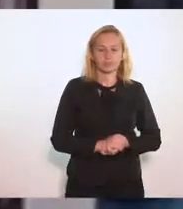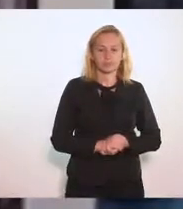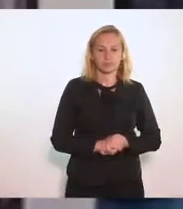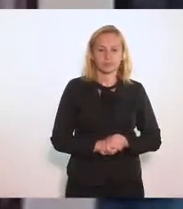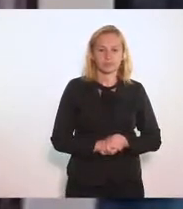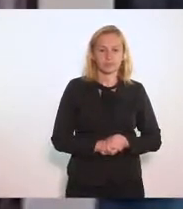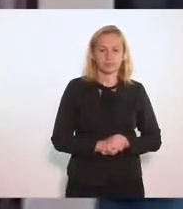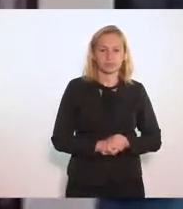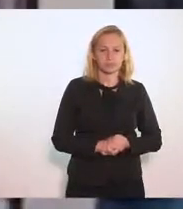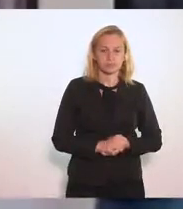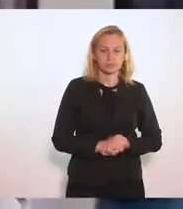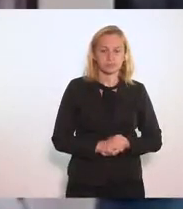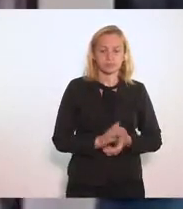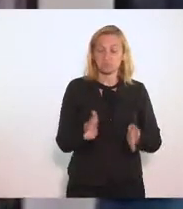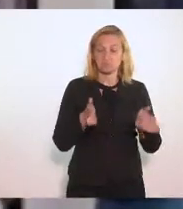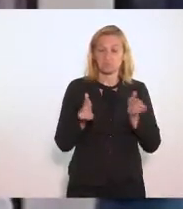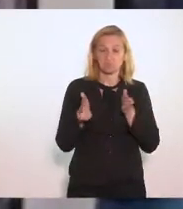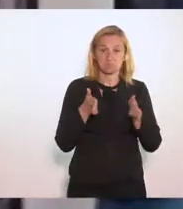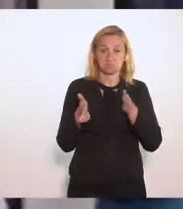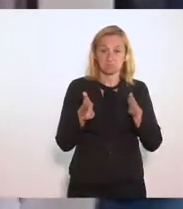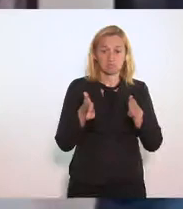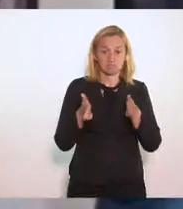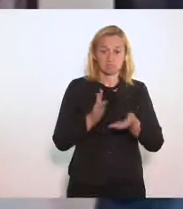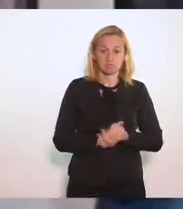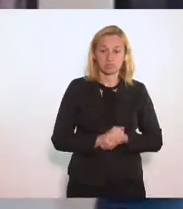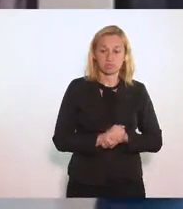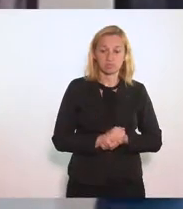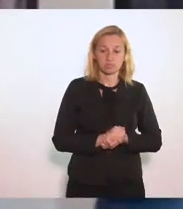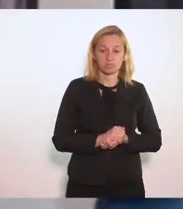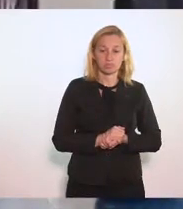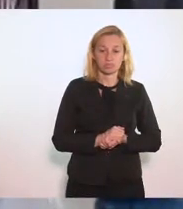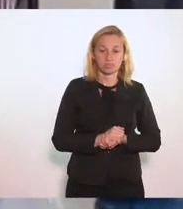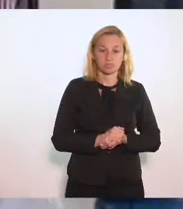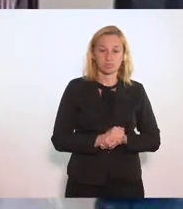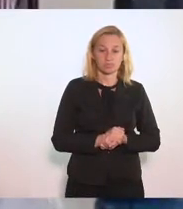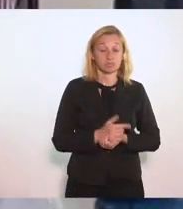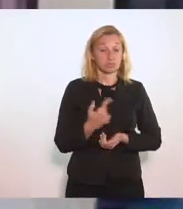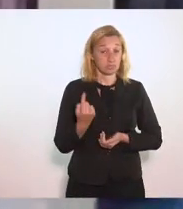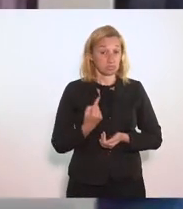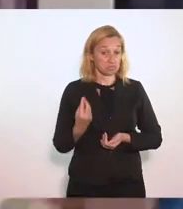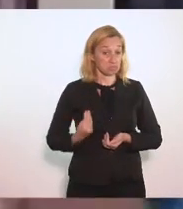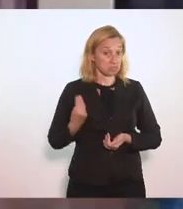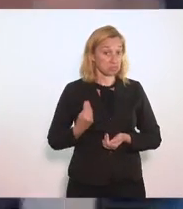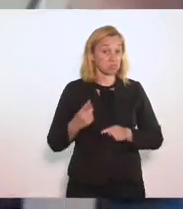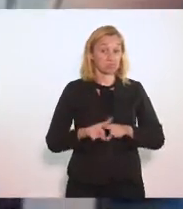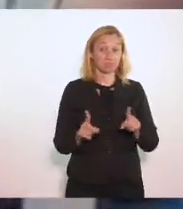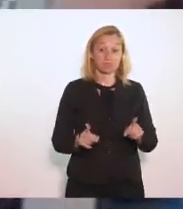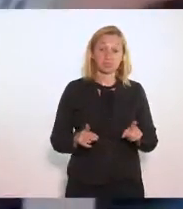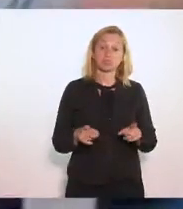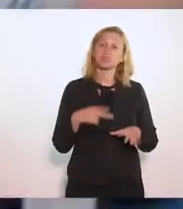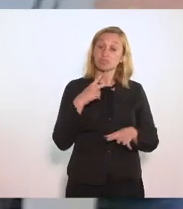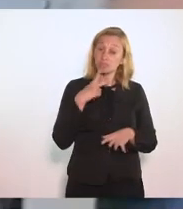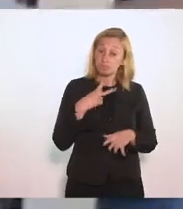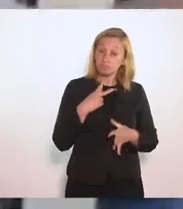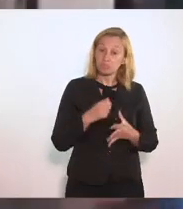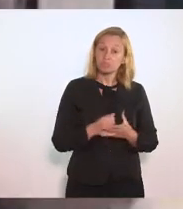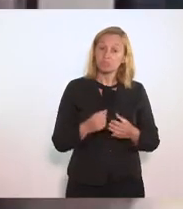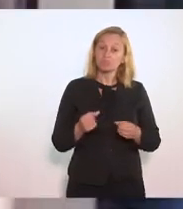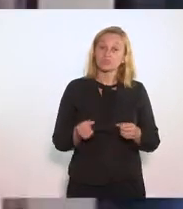Esse período Que nós estamos vivendo Mas eu digo Em termos De